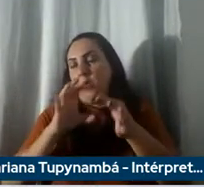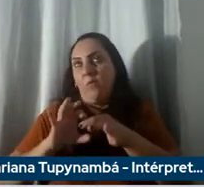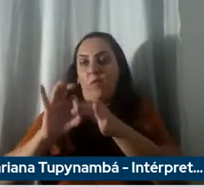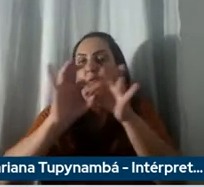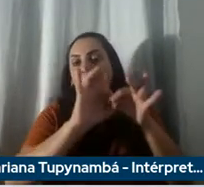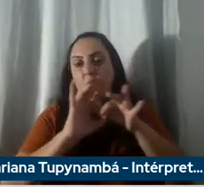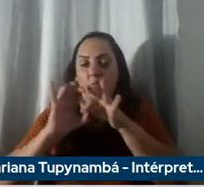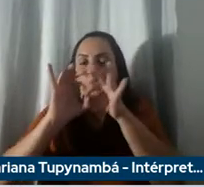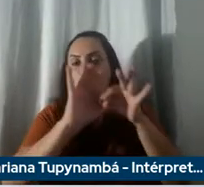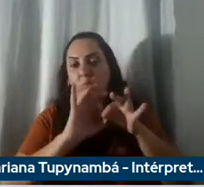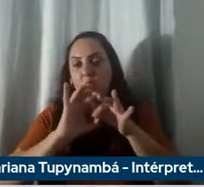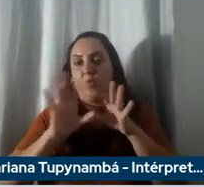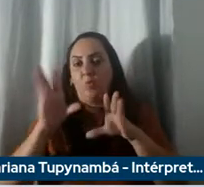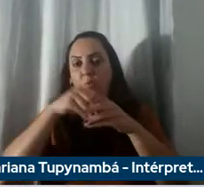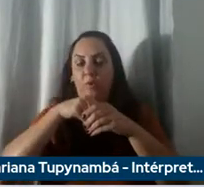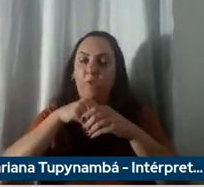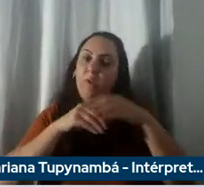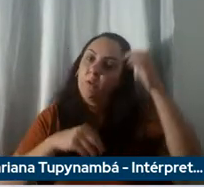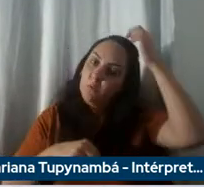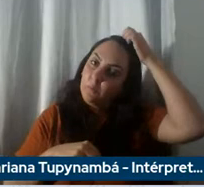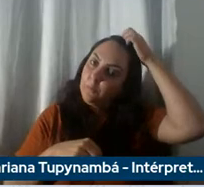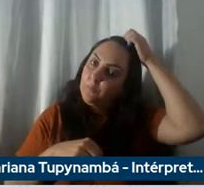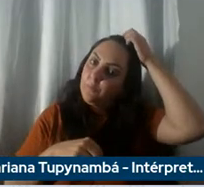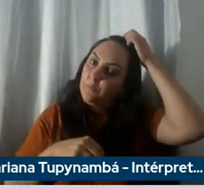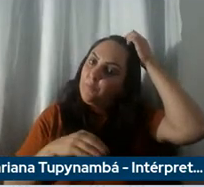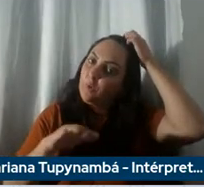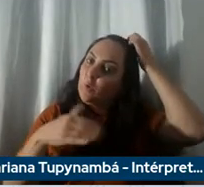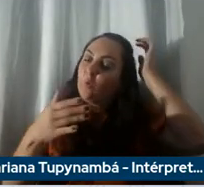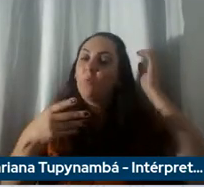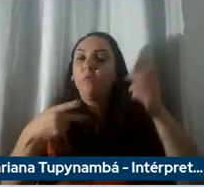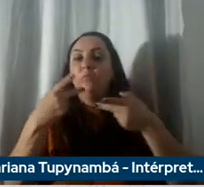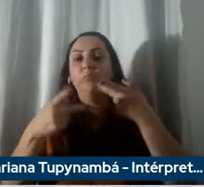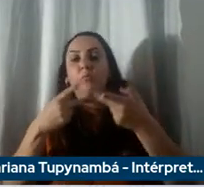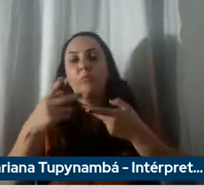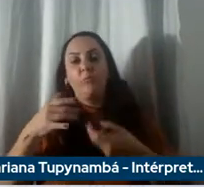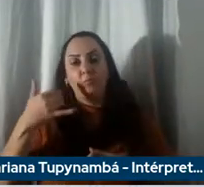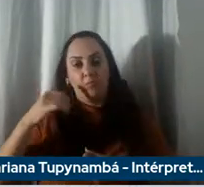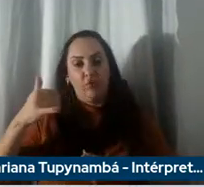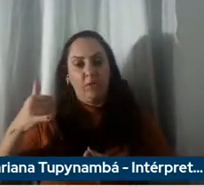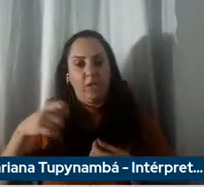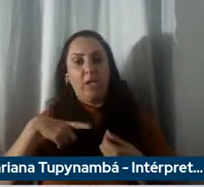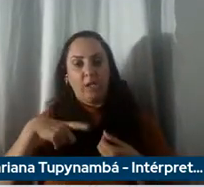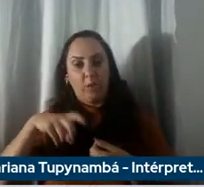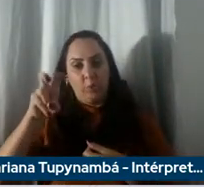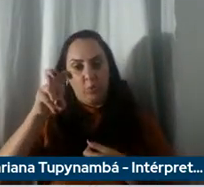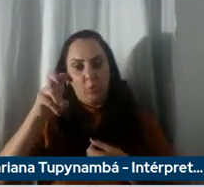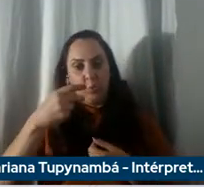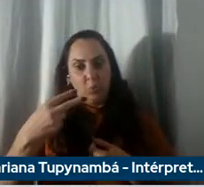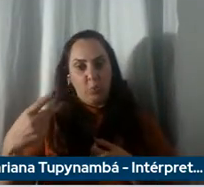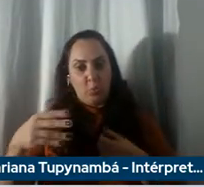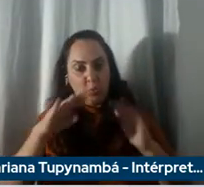de tudo isso bom quando falamos de bateria tem cinco principais